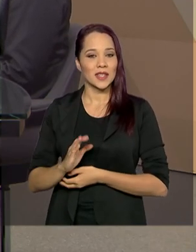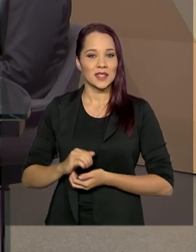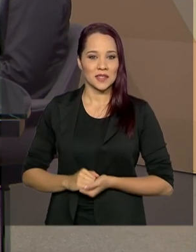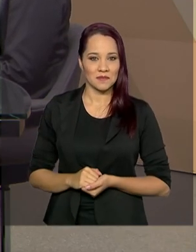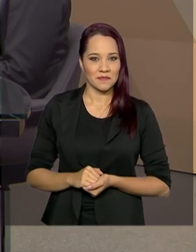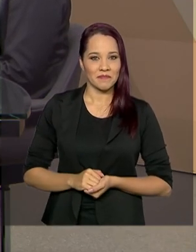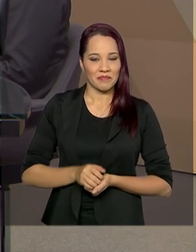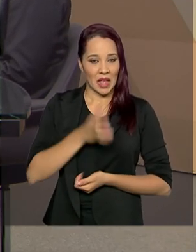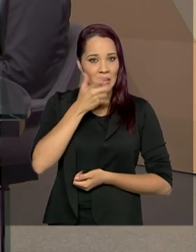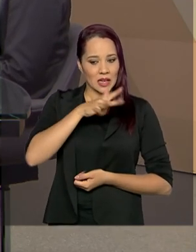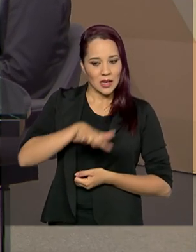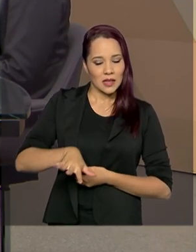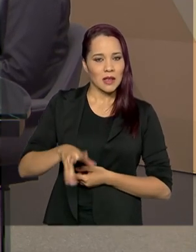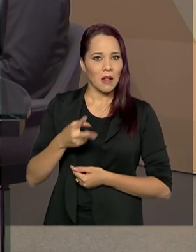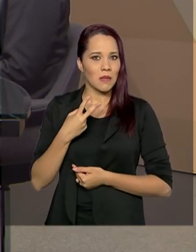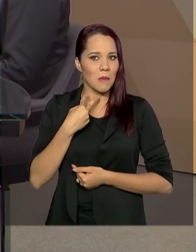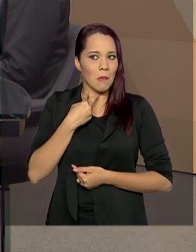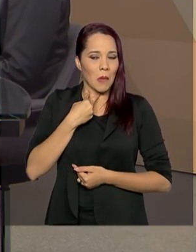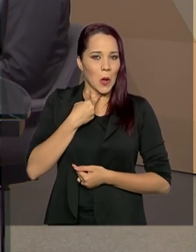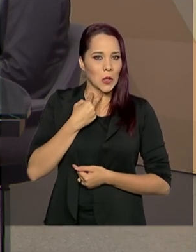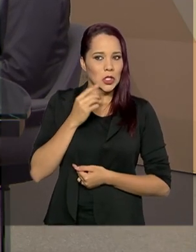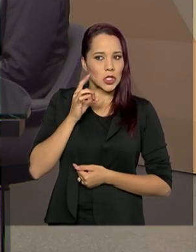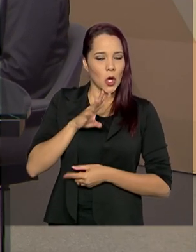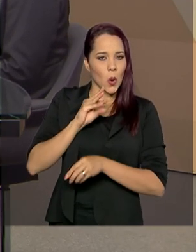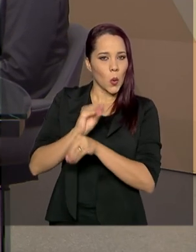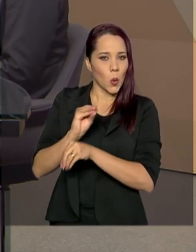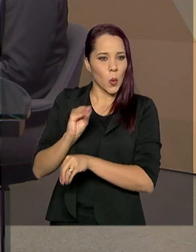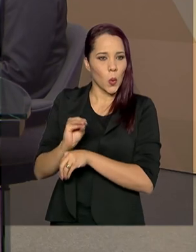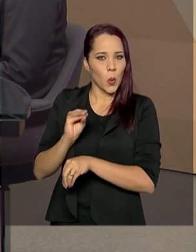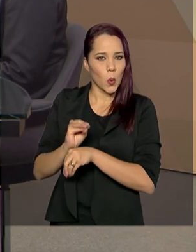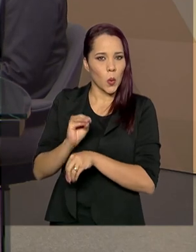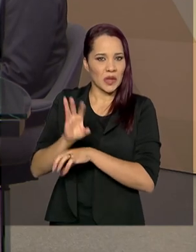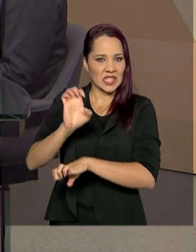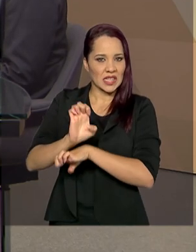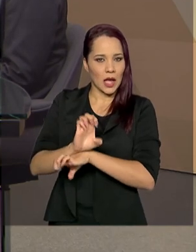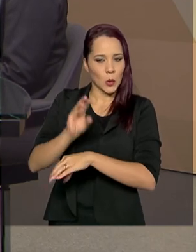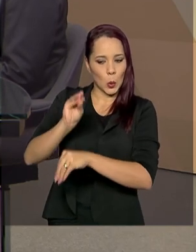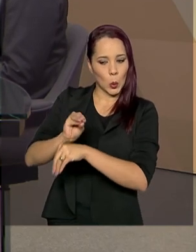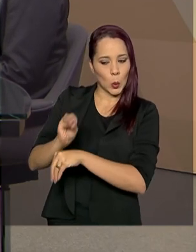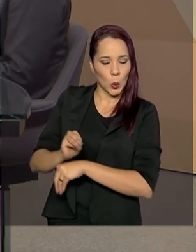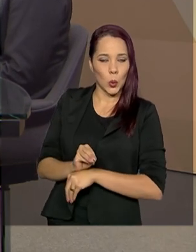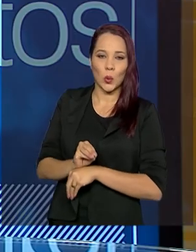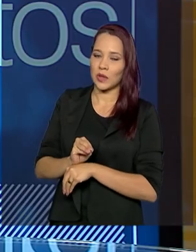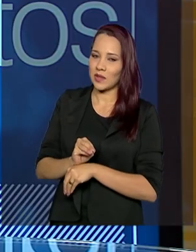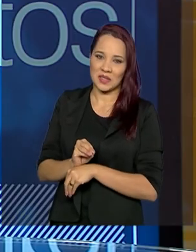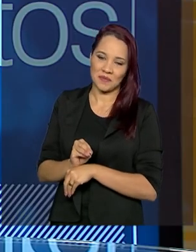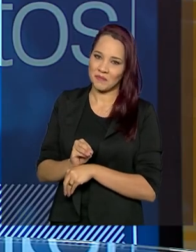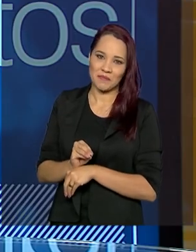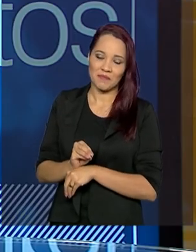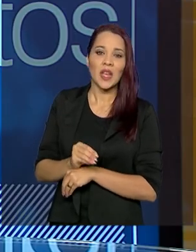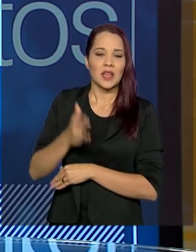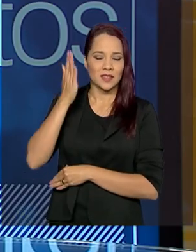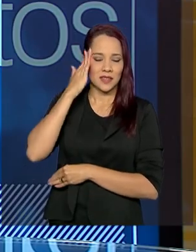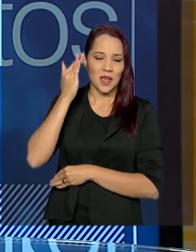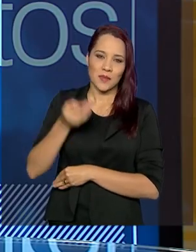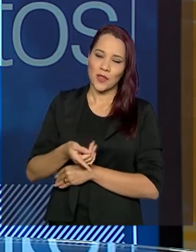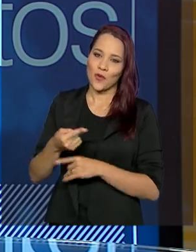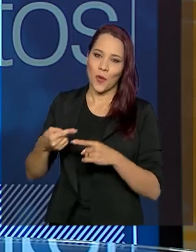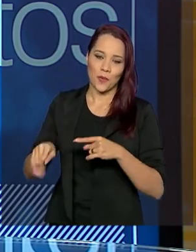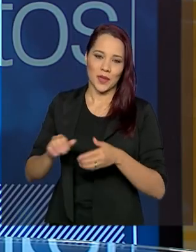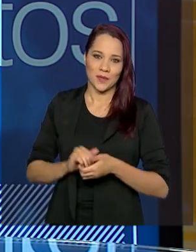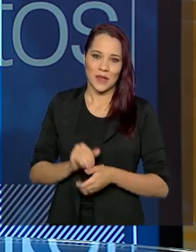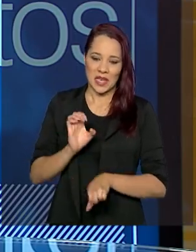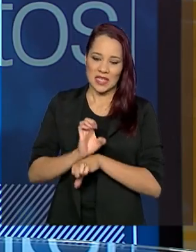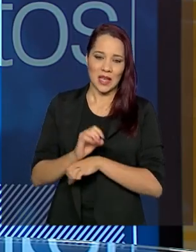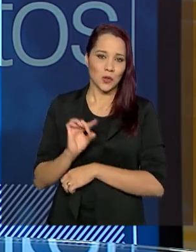ela não pode ficar só sob os cuidados do aparato do Estado. A gente sabe que isso não funciona. O Estado